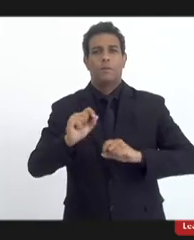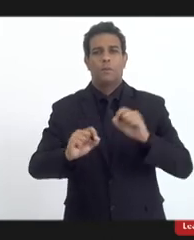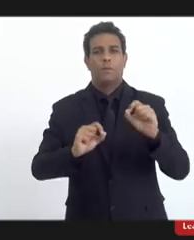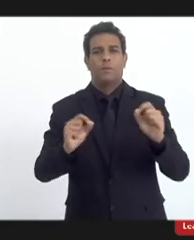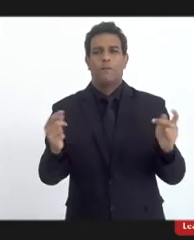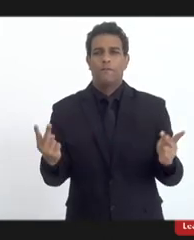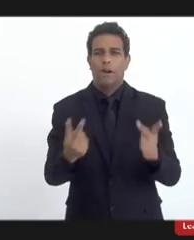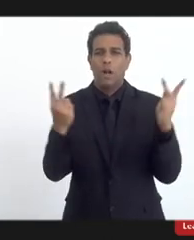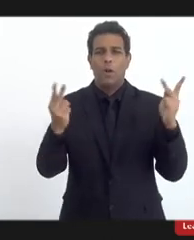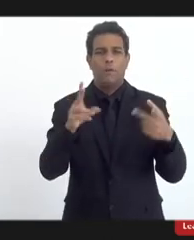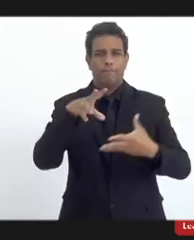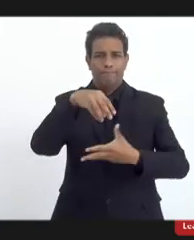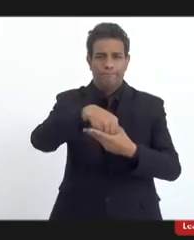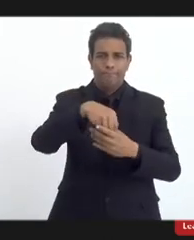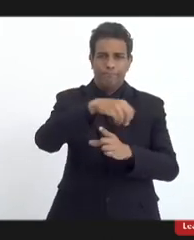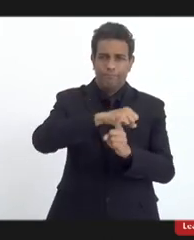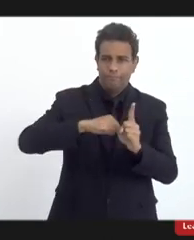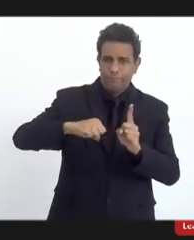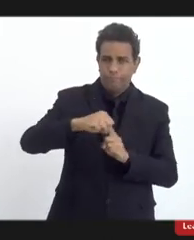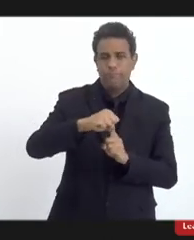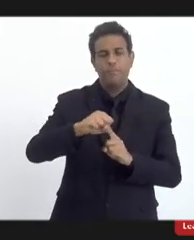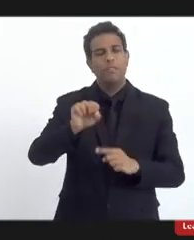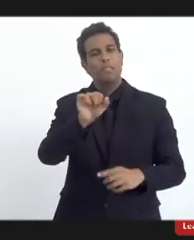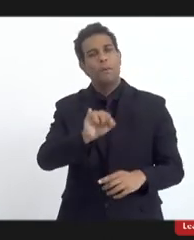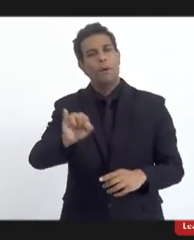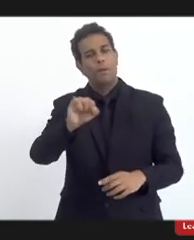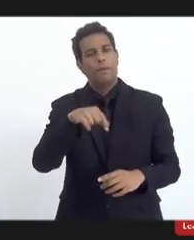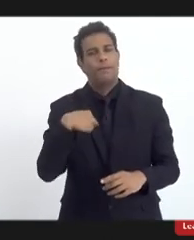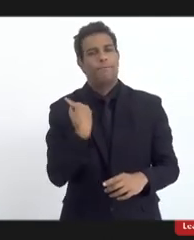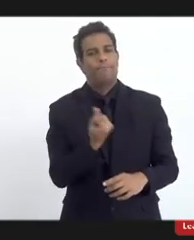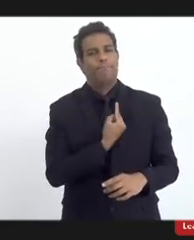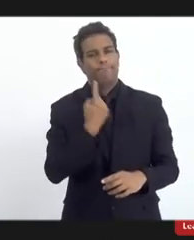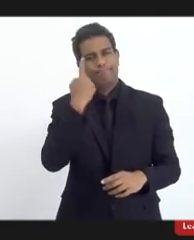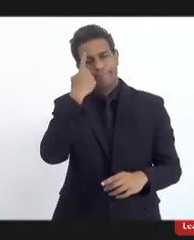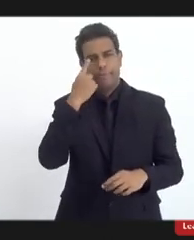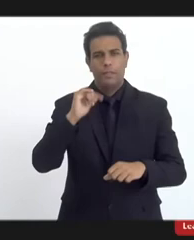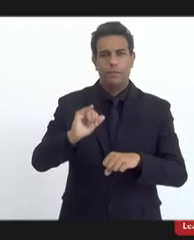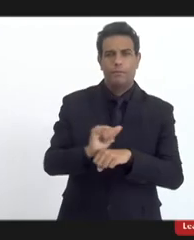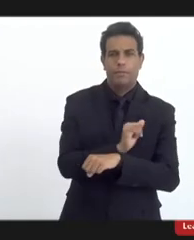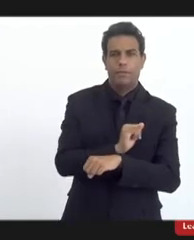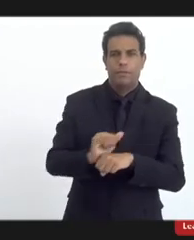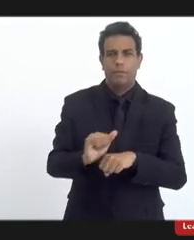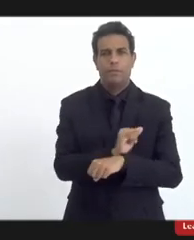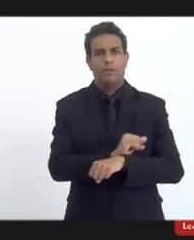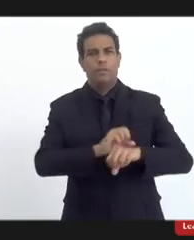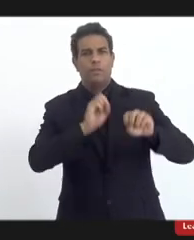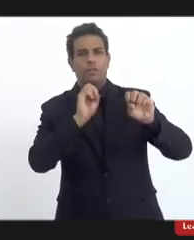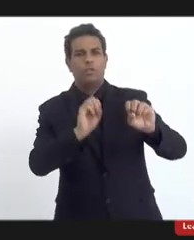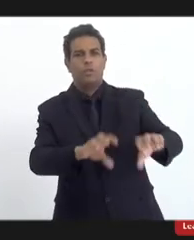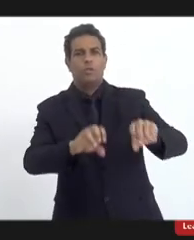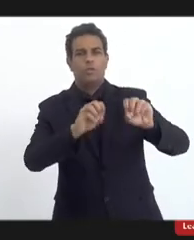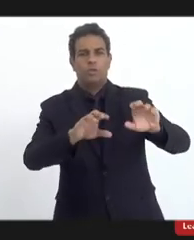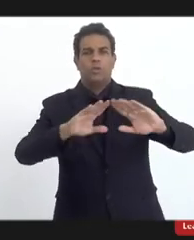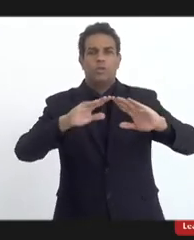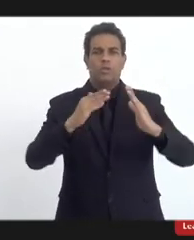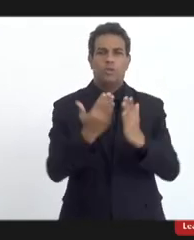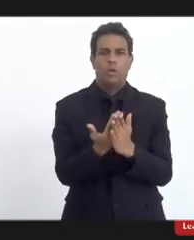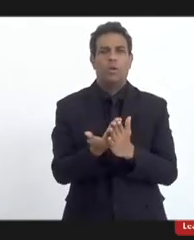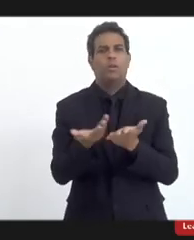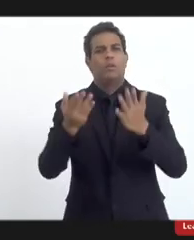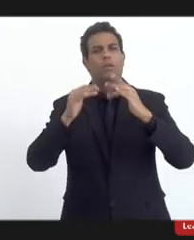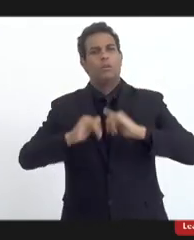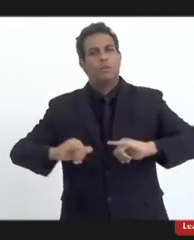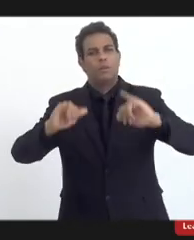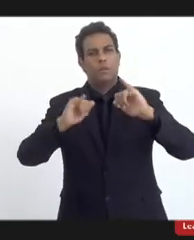valores e aí daí a importância estratégica da educação escolar da publicidade